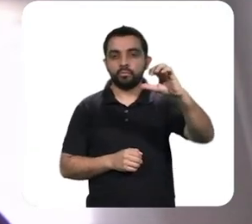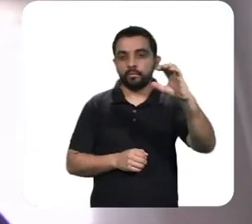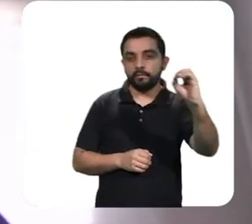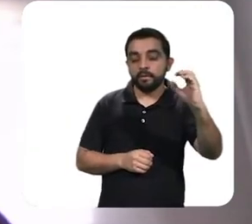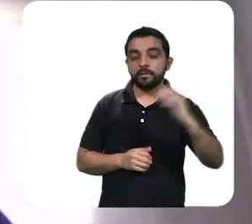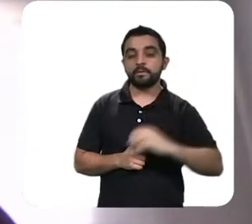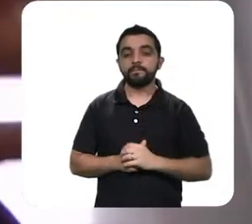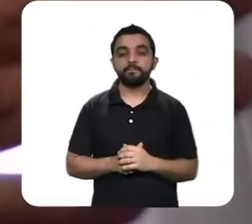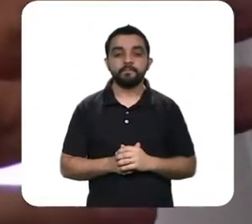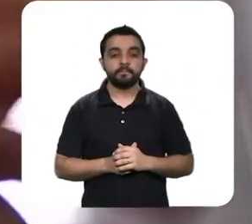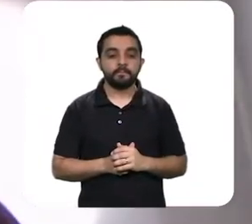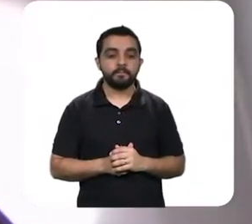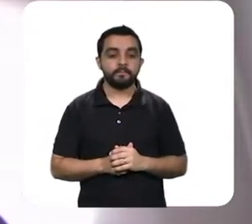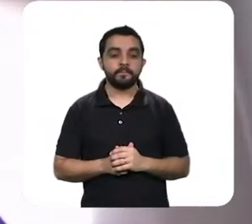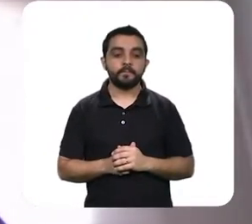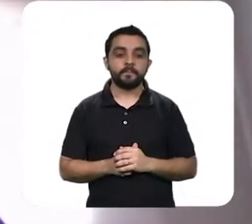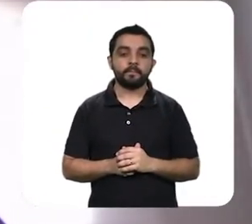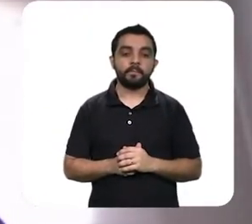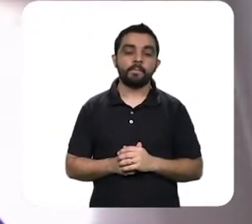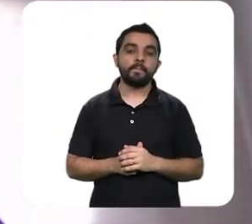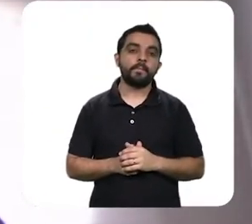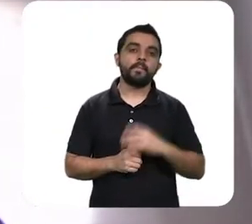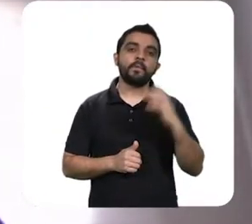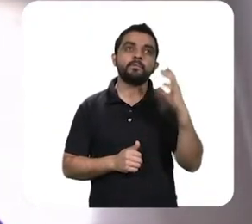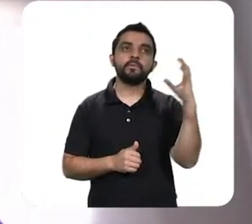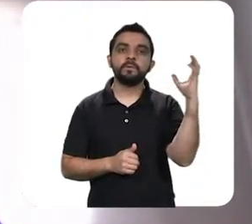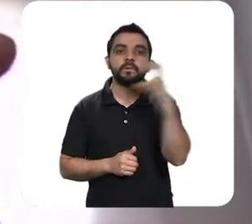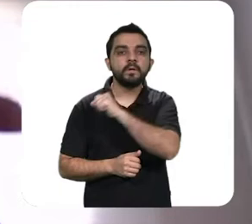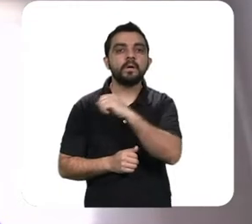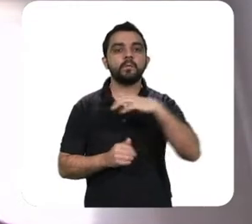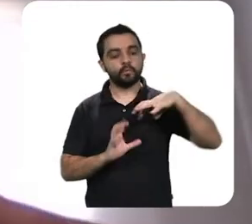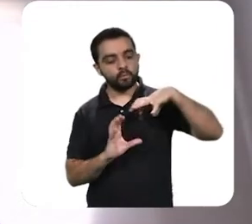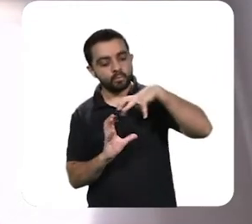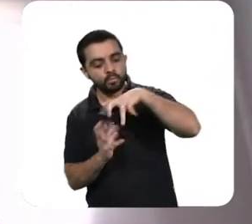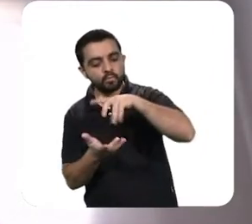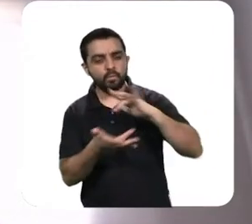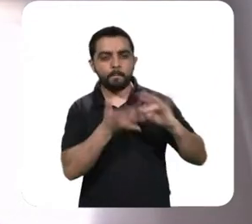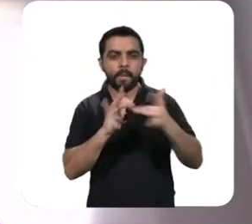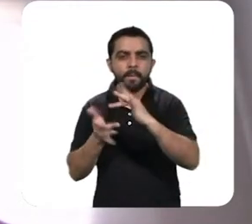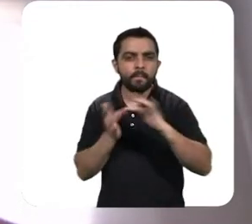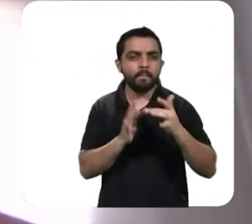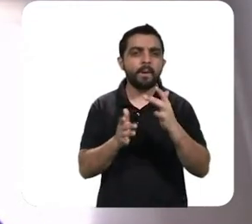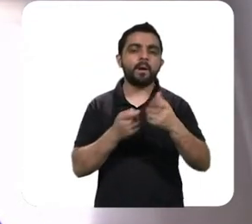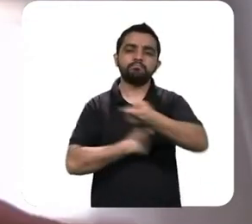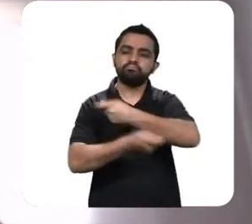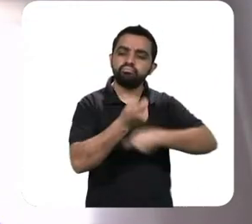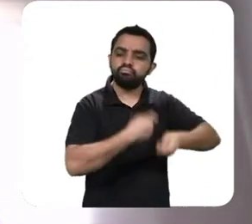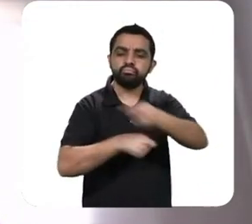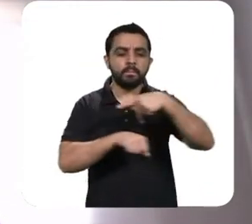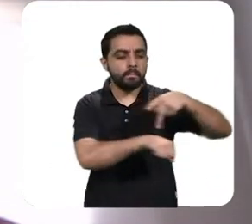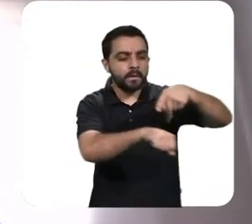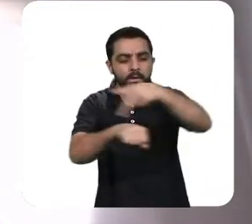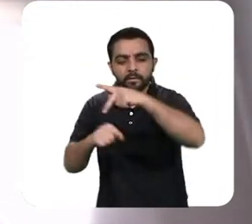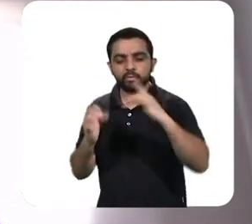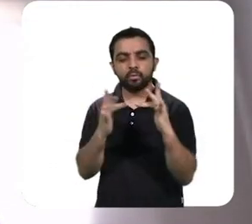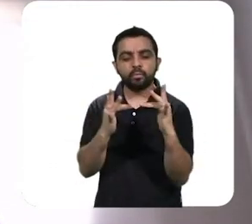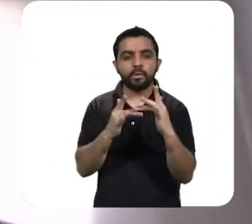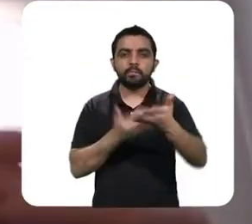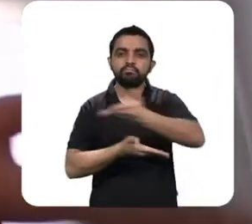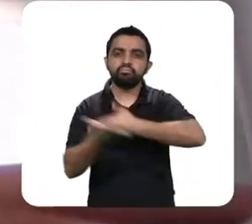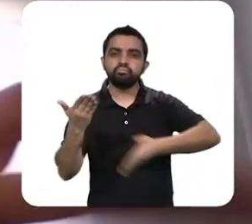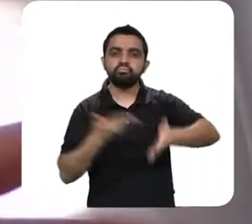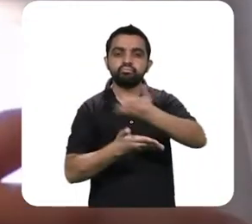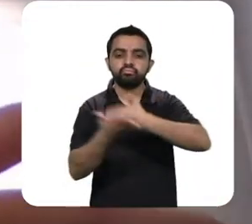maior velocidade da globalização integração de mercados e configurando um sistema